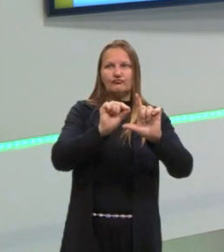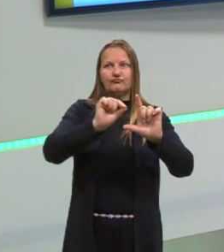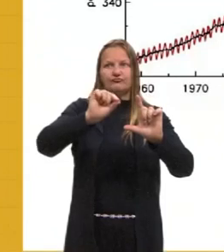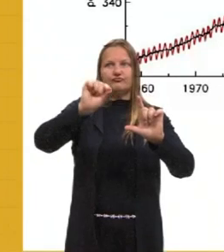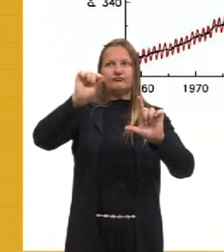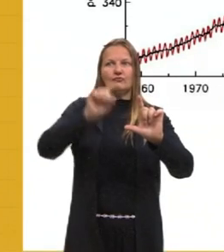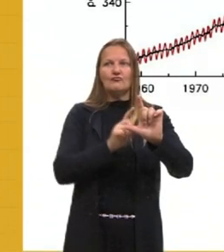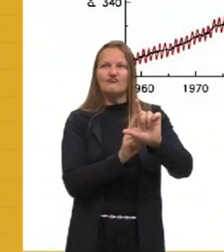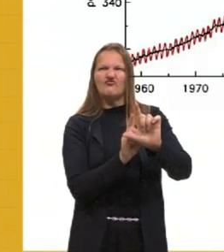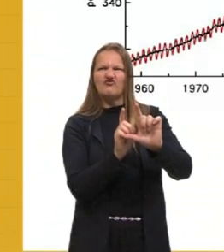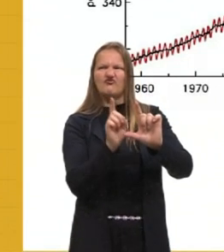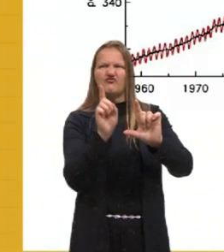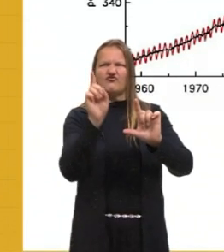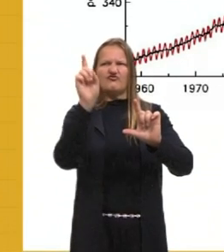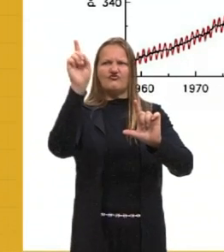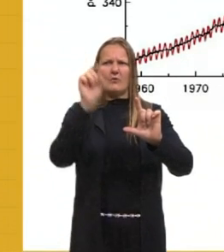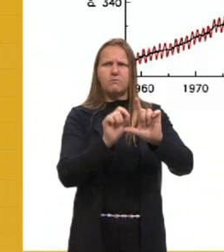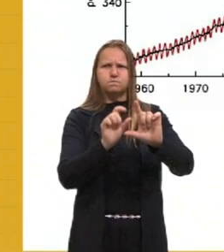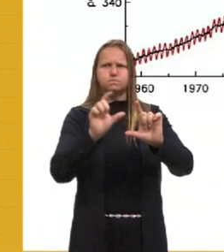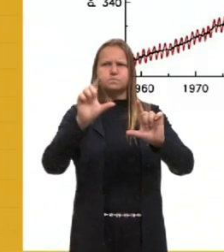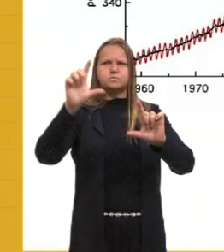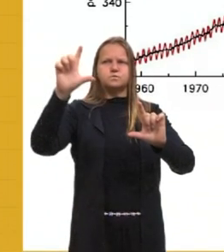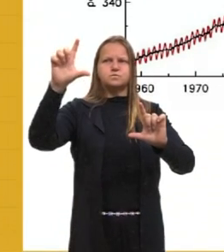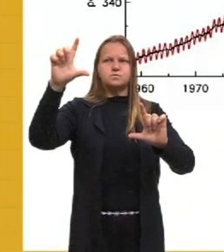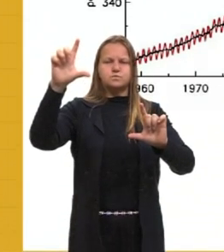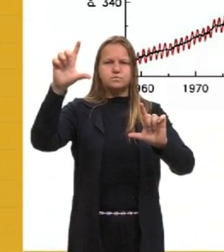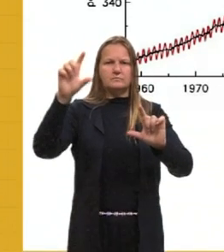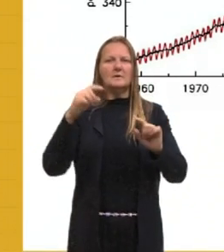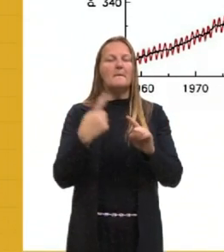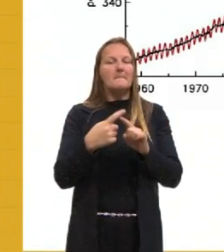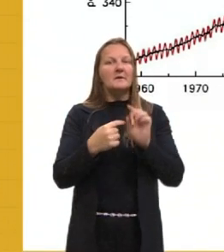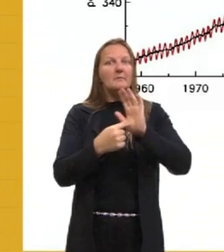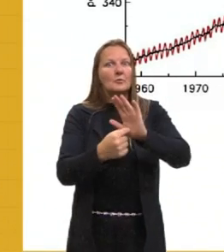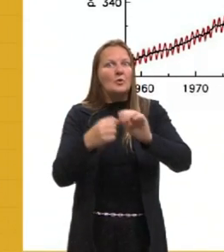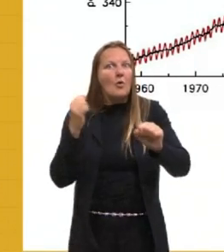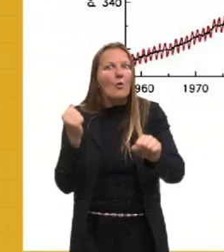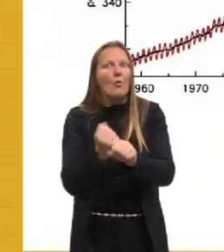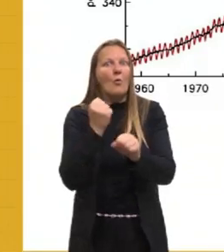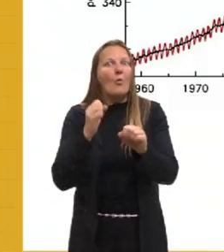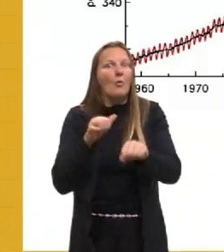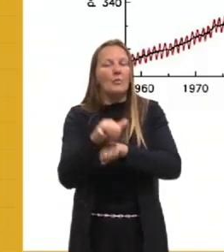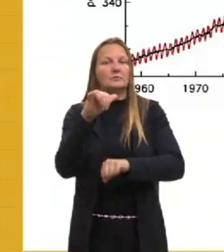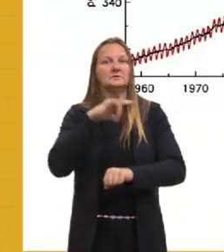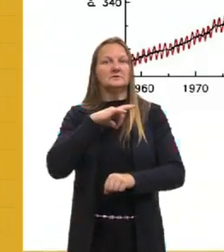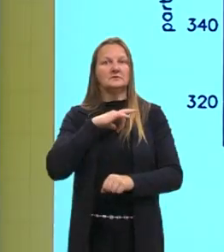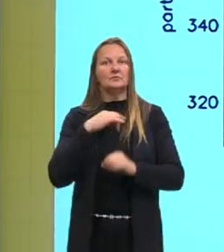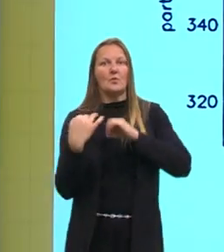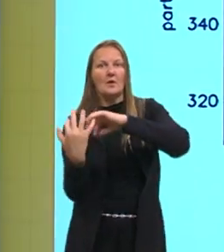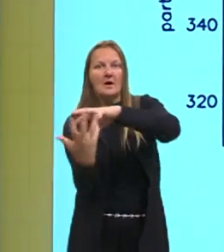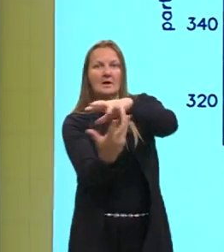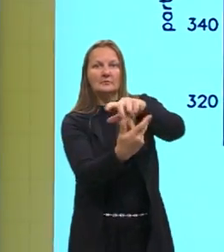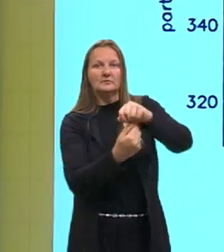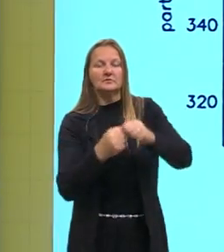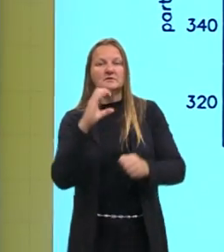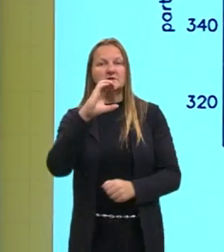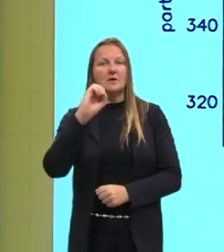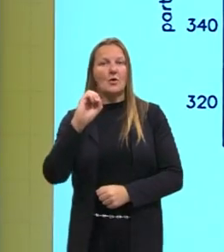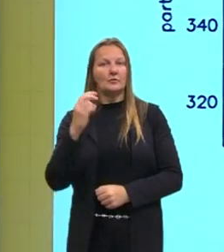provar, né, fatos do que está acontecendo aí na nossa atmosfera no dióxido de carbono.